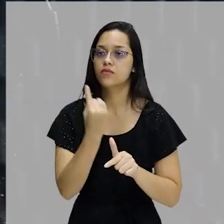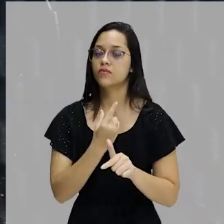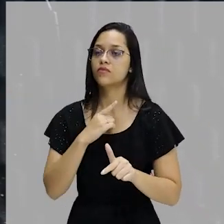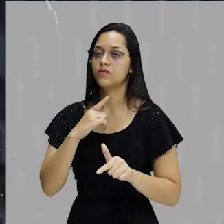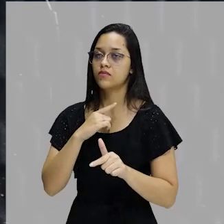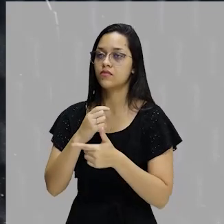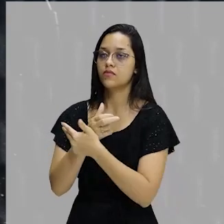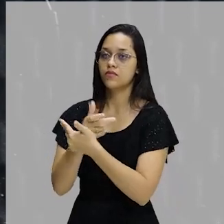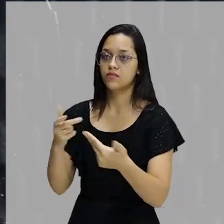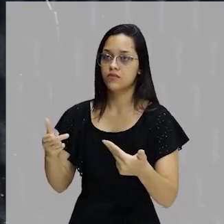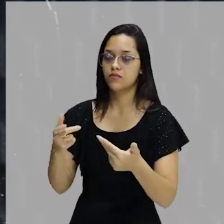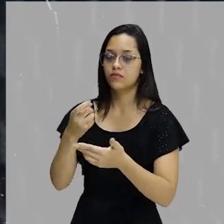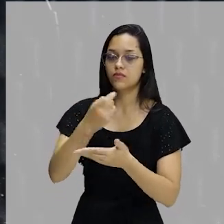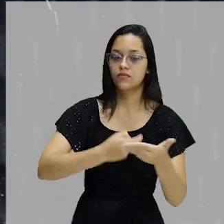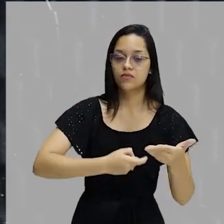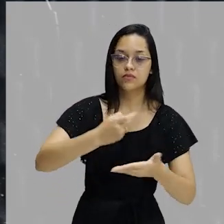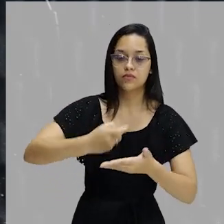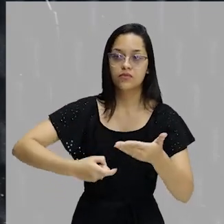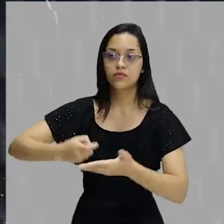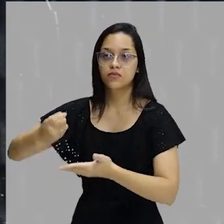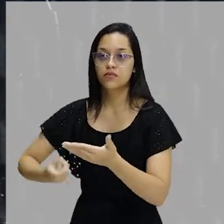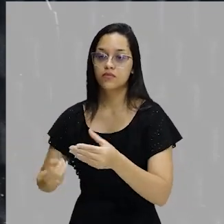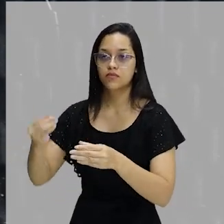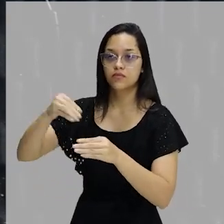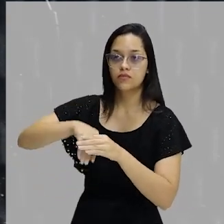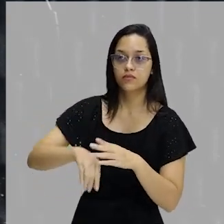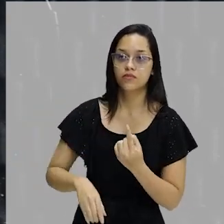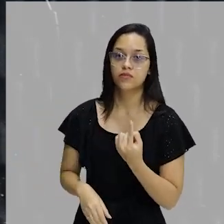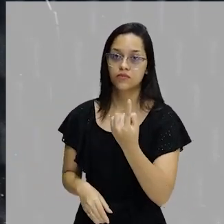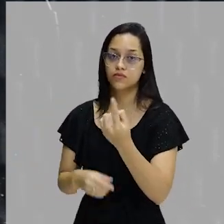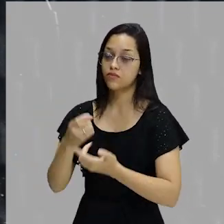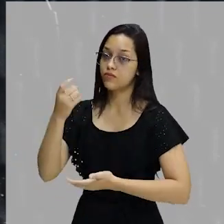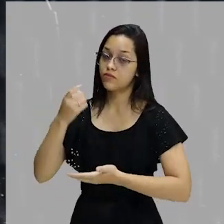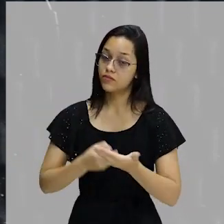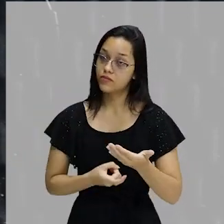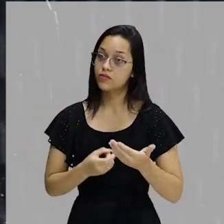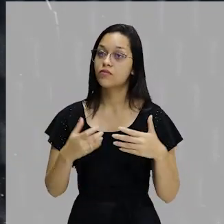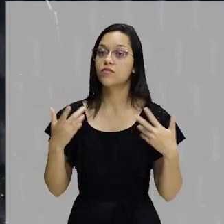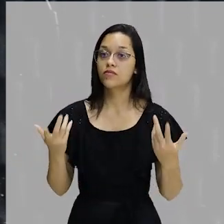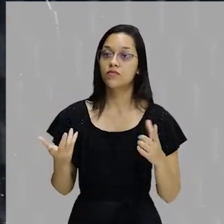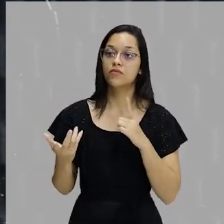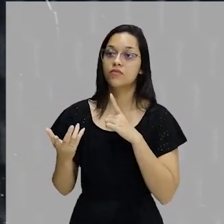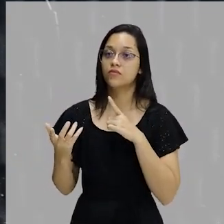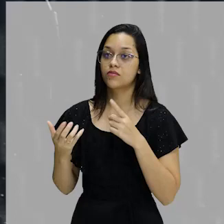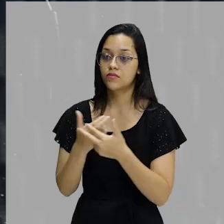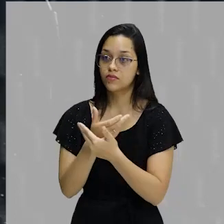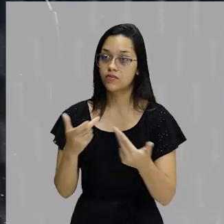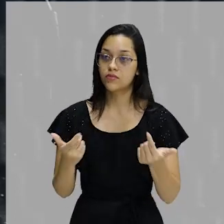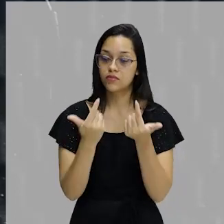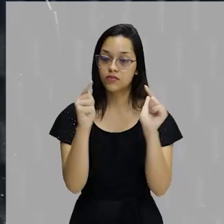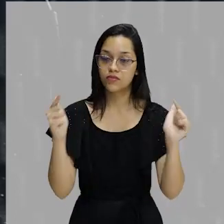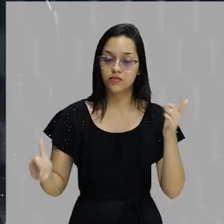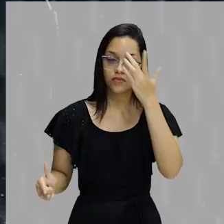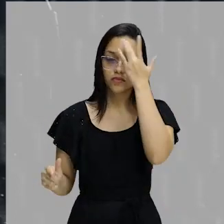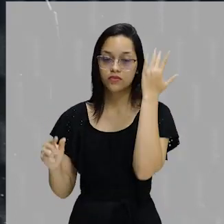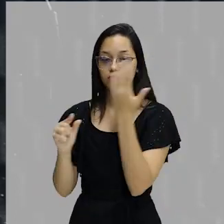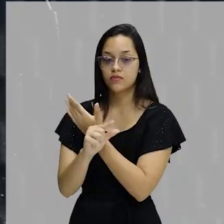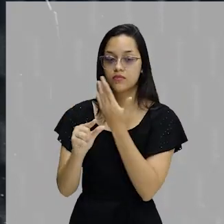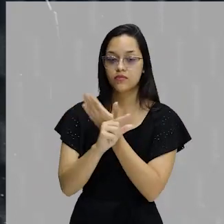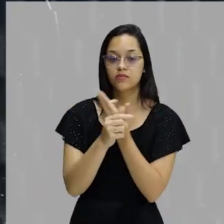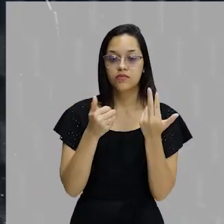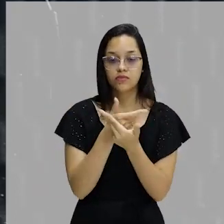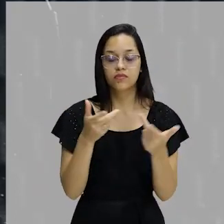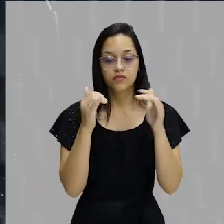temos de trabalhar com vários textos dentro de um texto que é composto por vários autores, várias